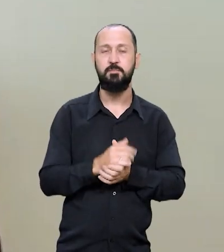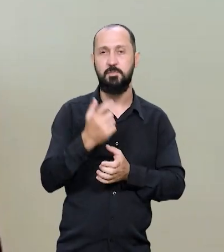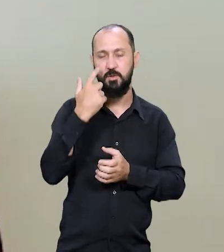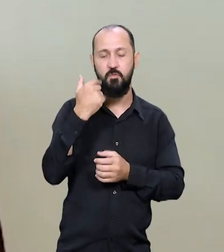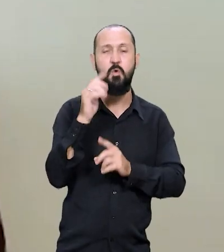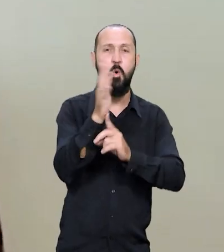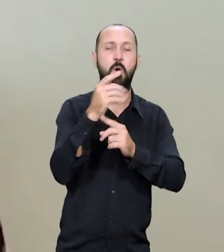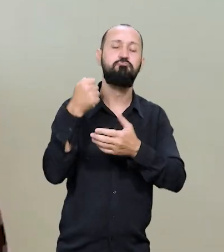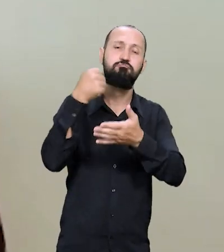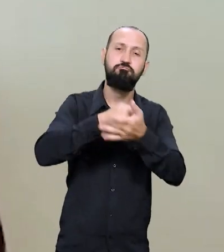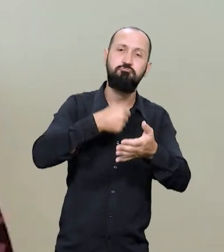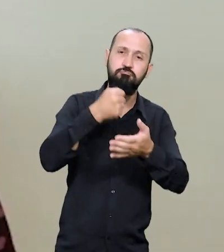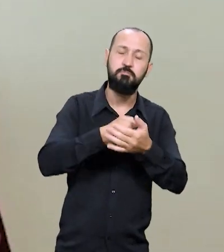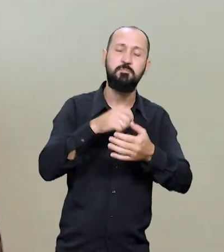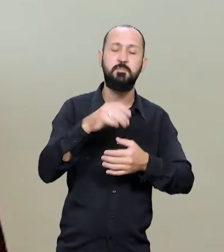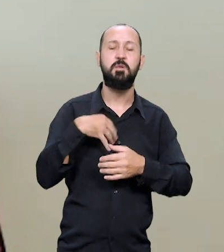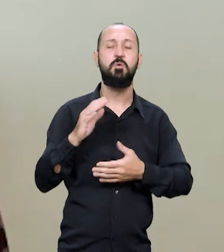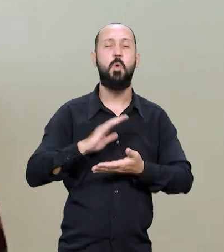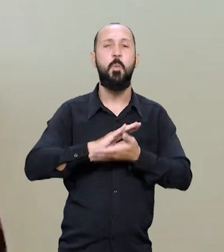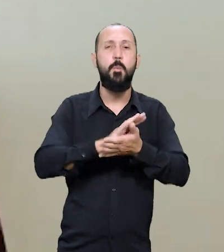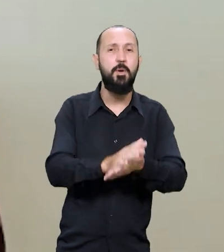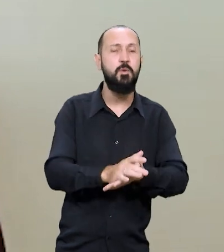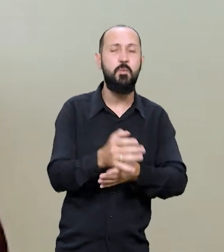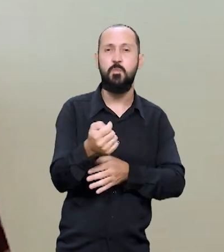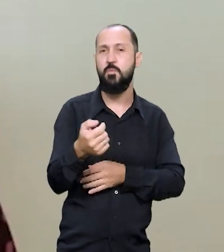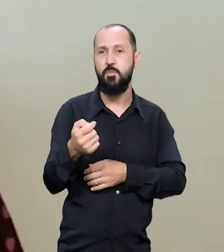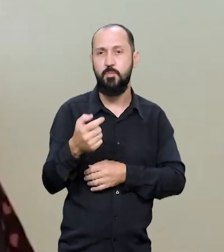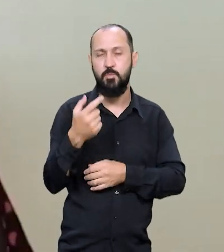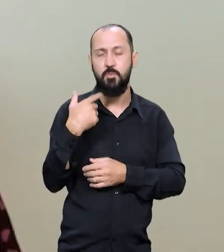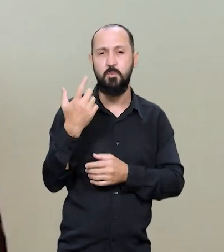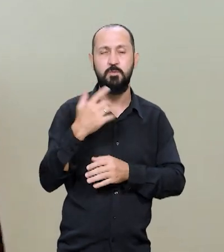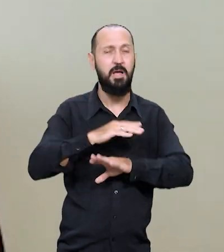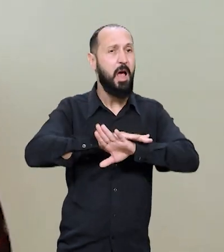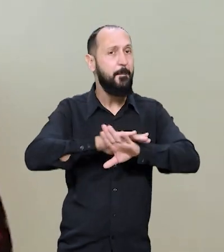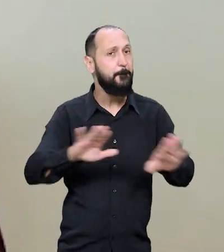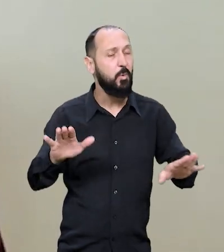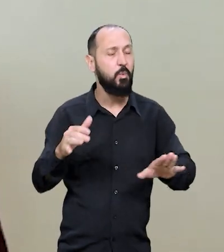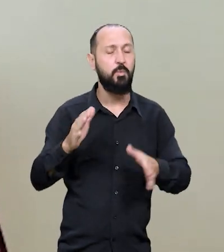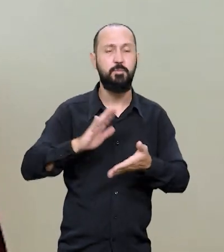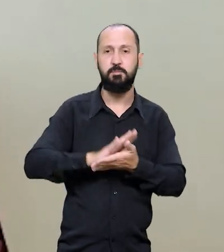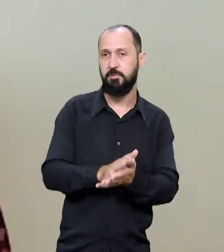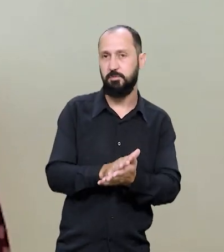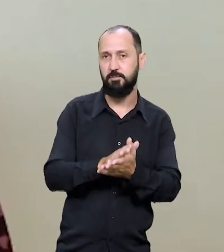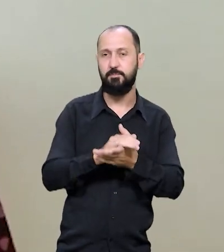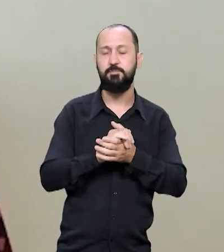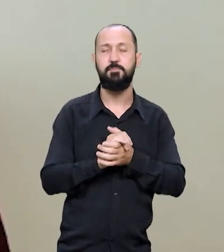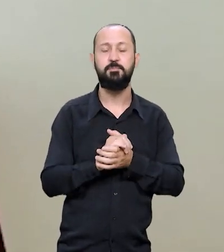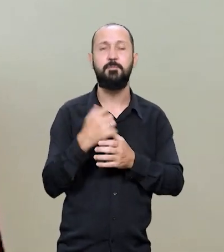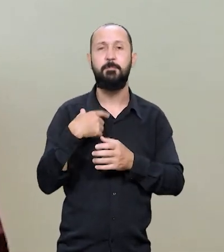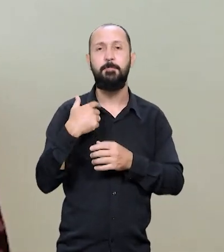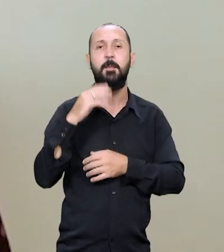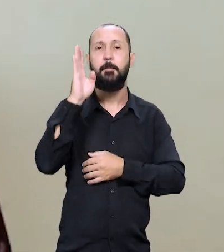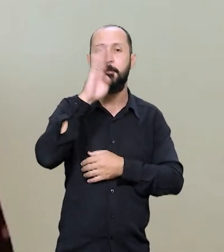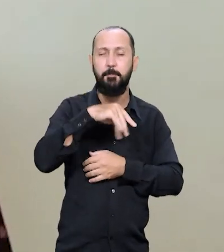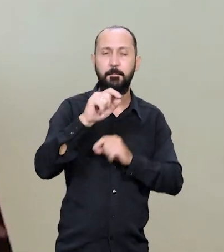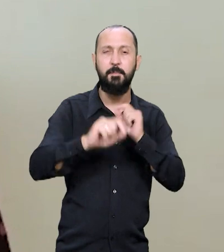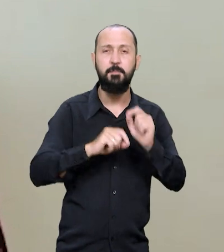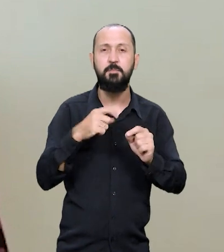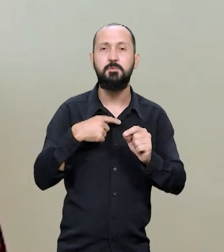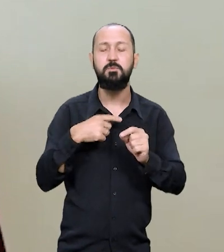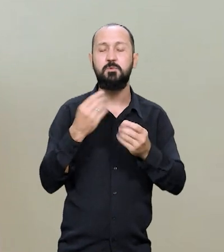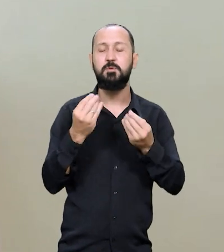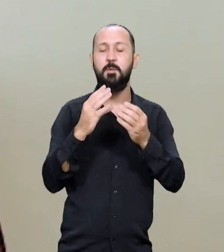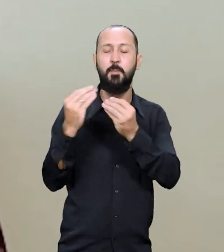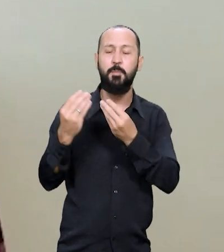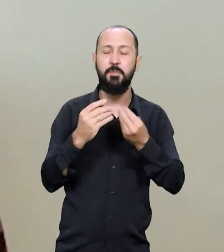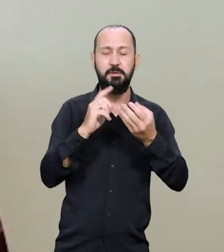levantar essa bandeira, sabe? Menos preconceito, show preconceito, chega de maldade, a